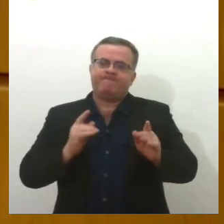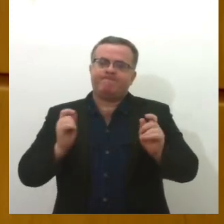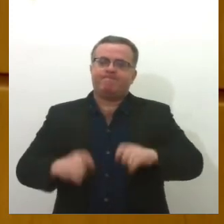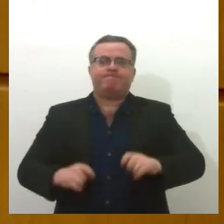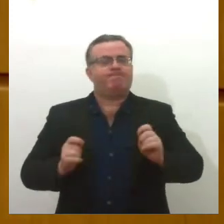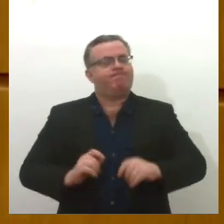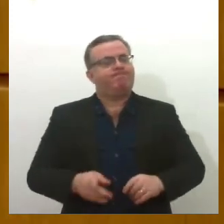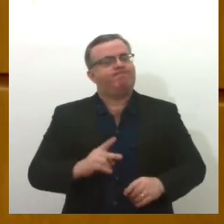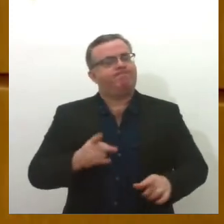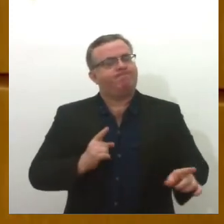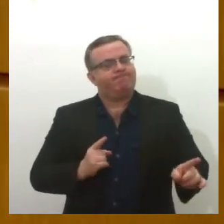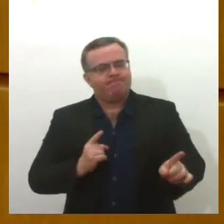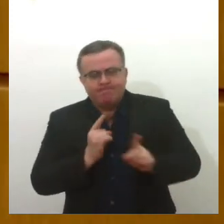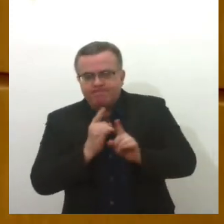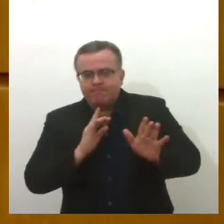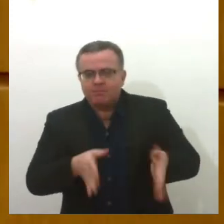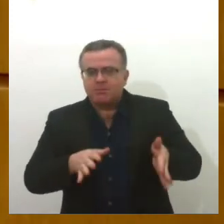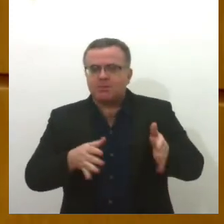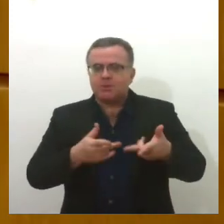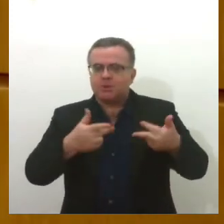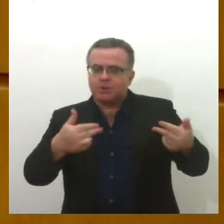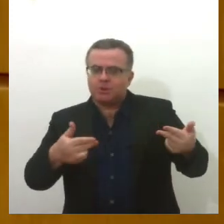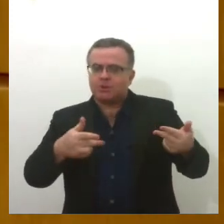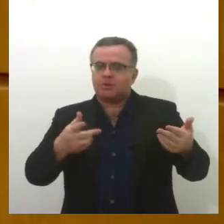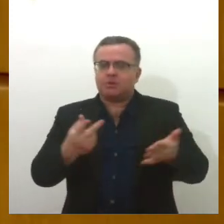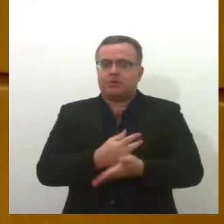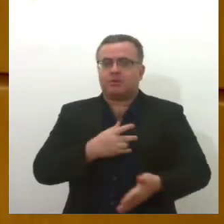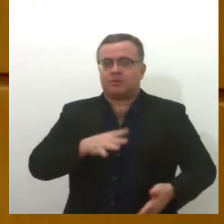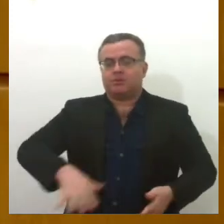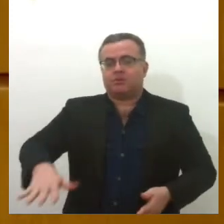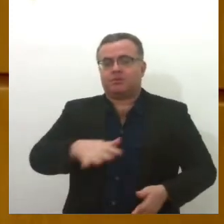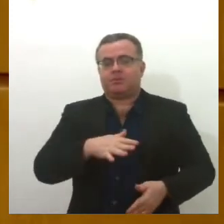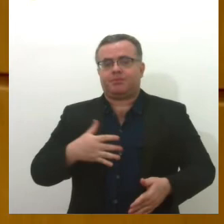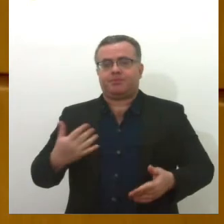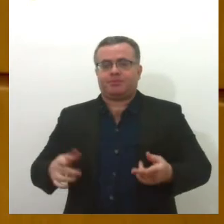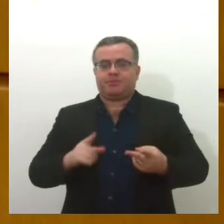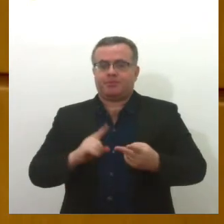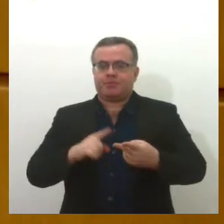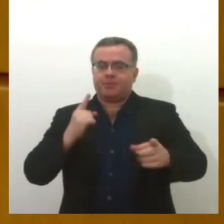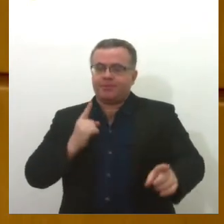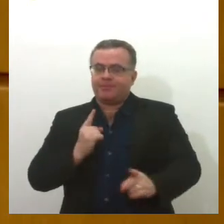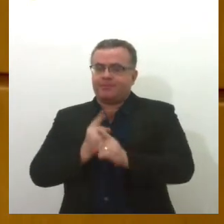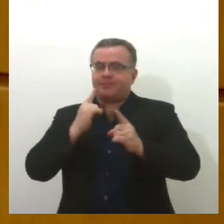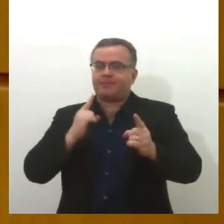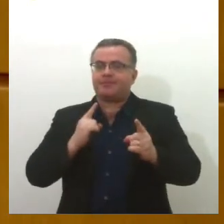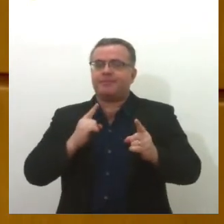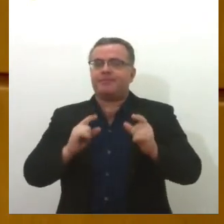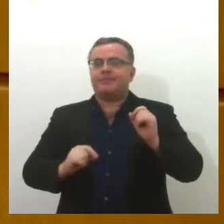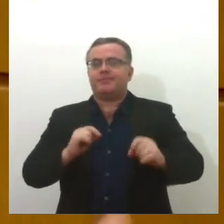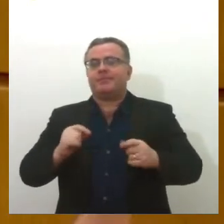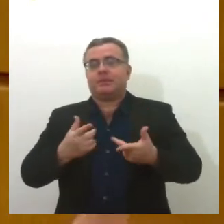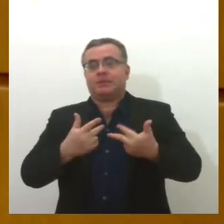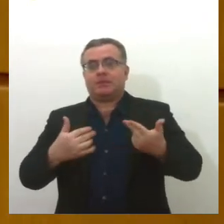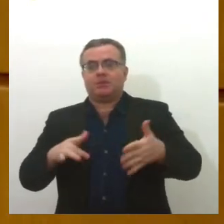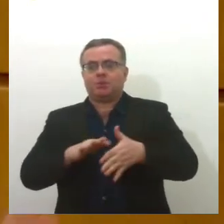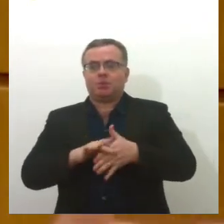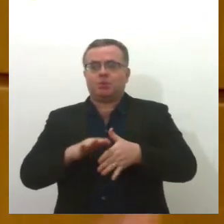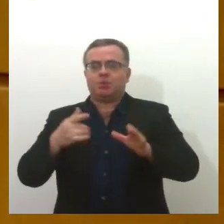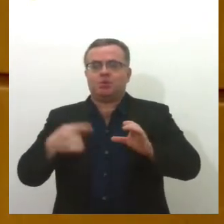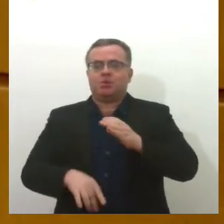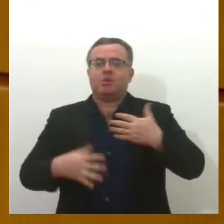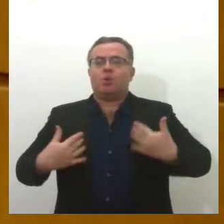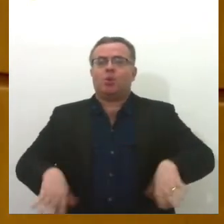ao identificar as comorbidades, ao identificar aquelas patologias que são, por assim dizer,